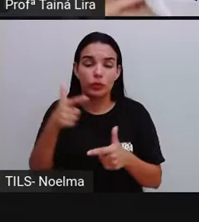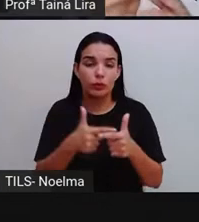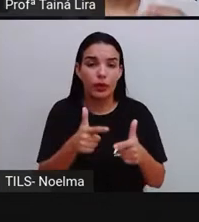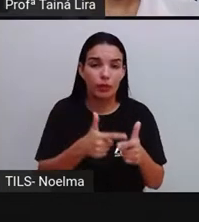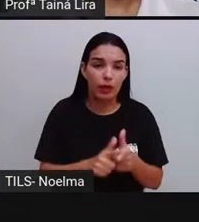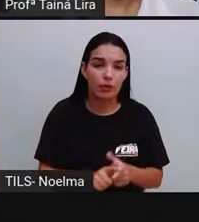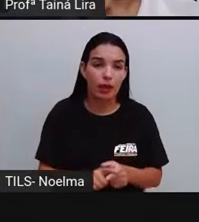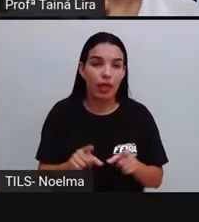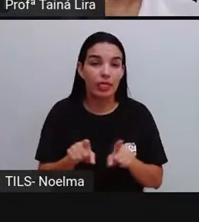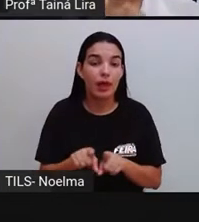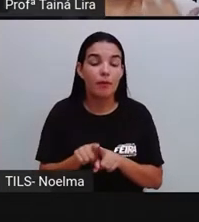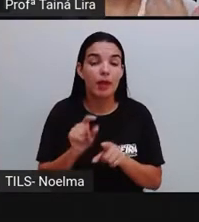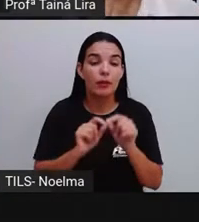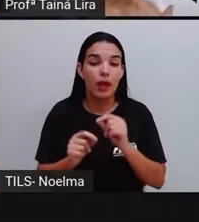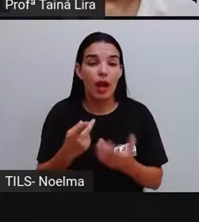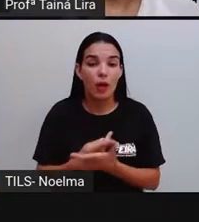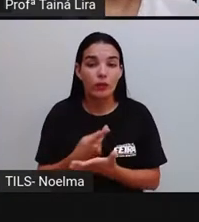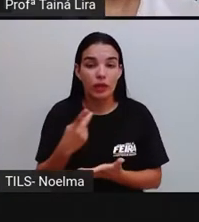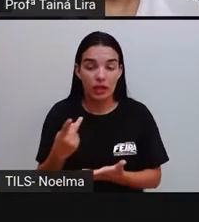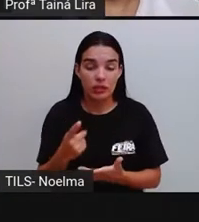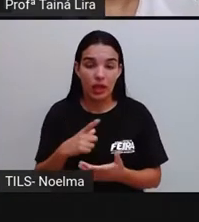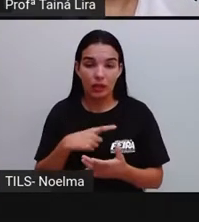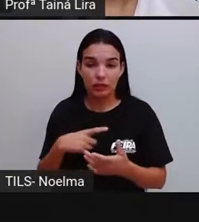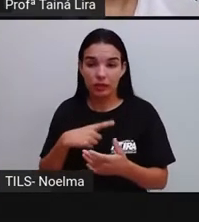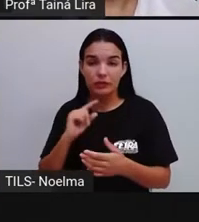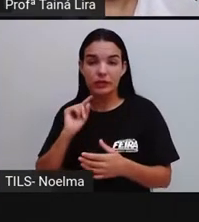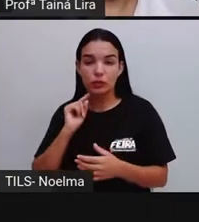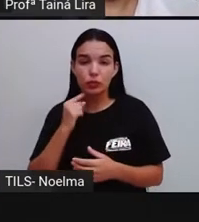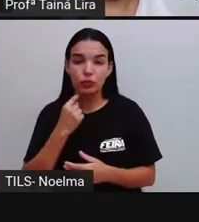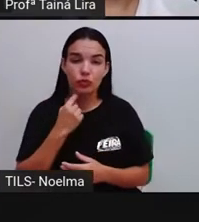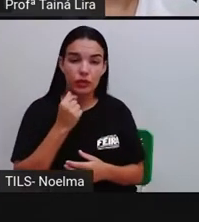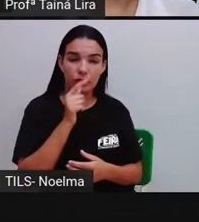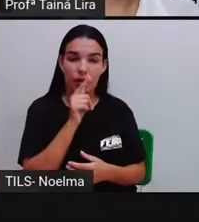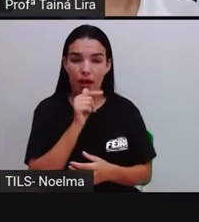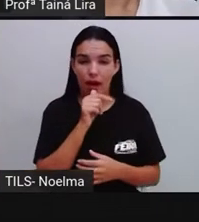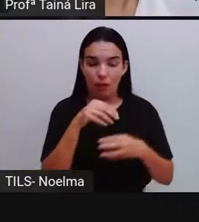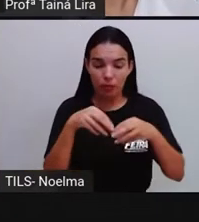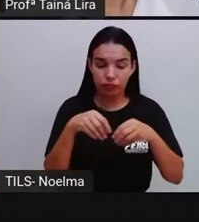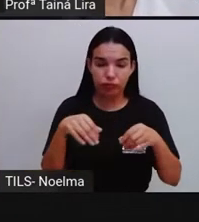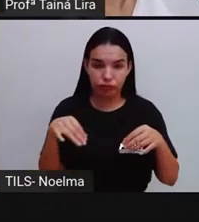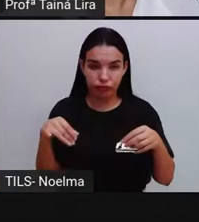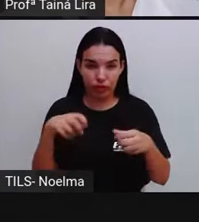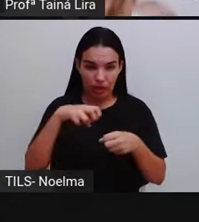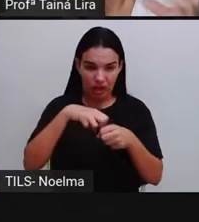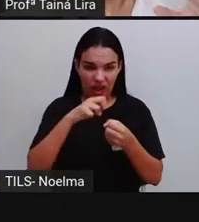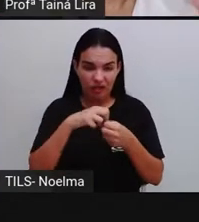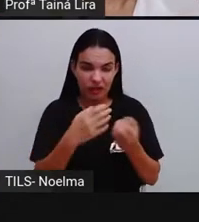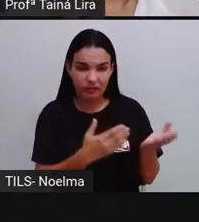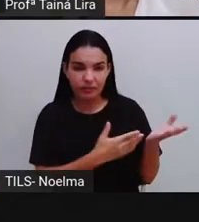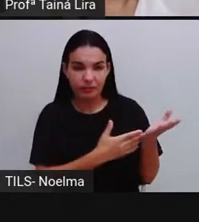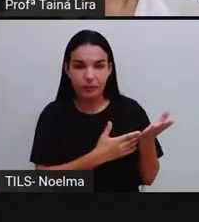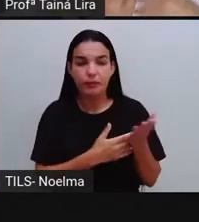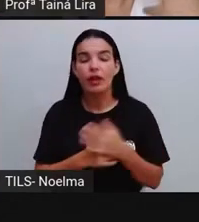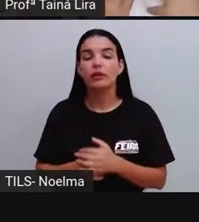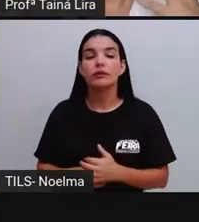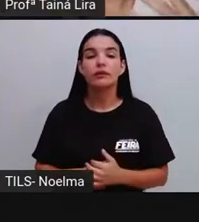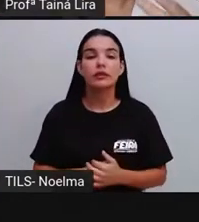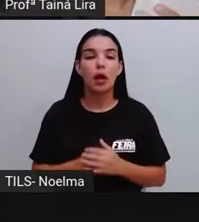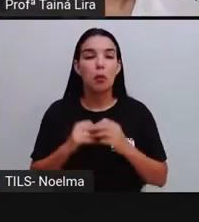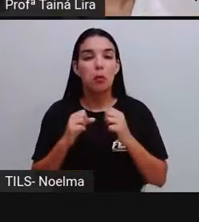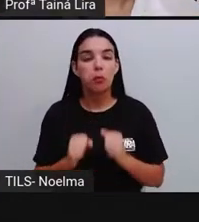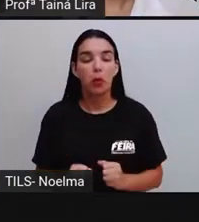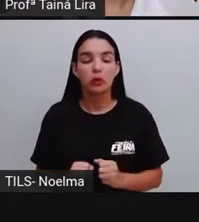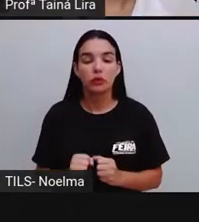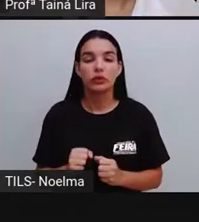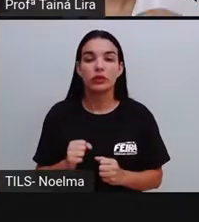ela vai acabar, essa contaminação da água, nesse caso aí da garrafinha, vai acabar também matando, né?